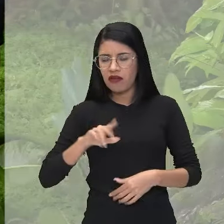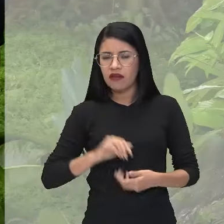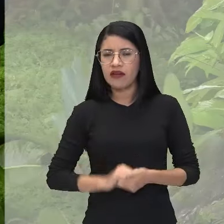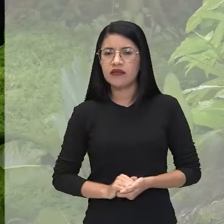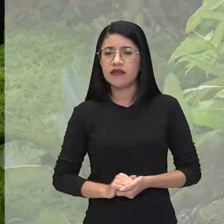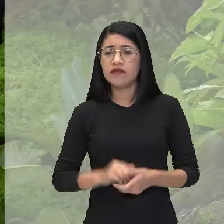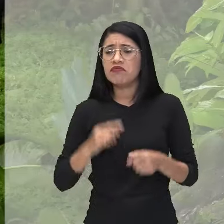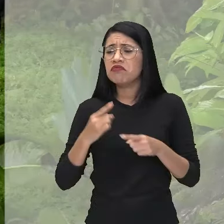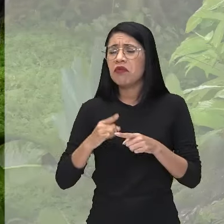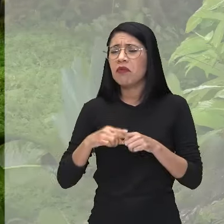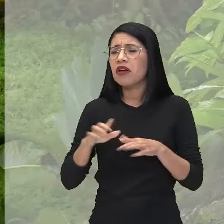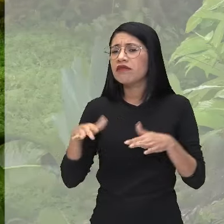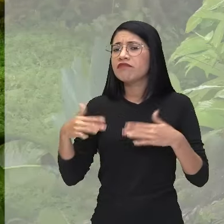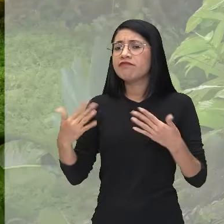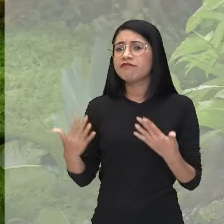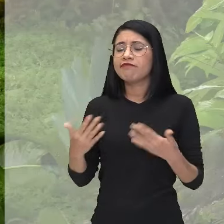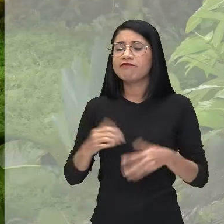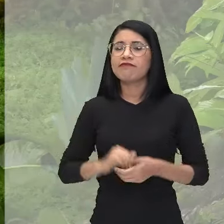será, então?